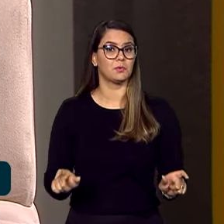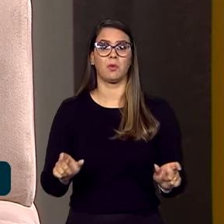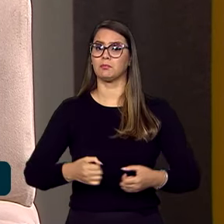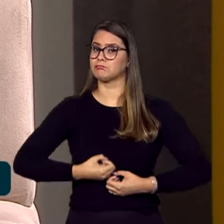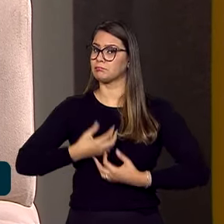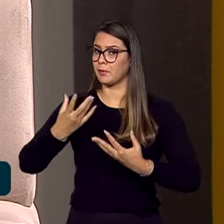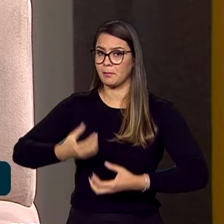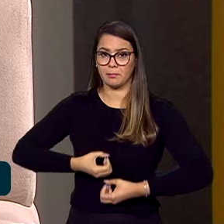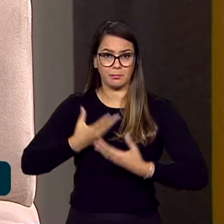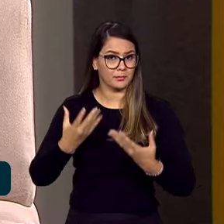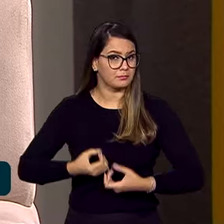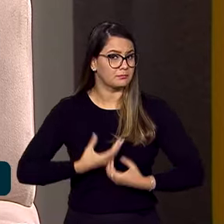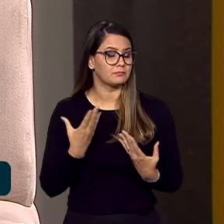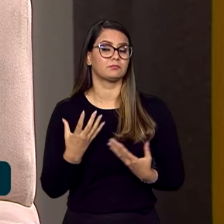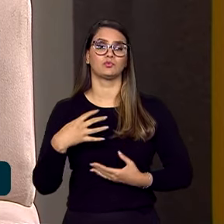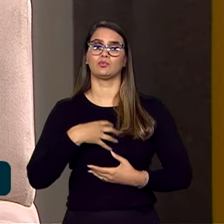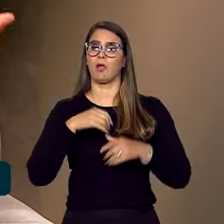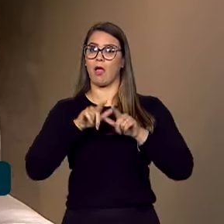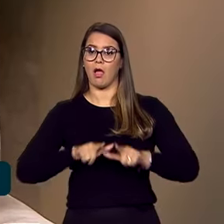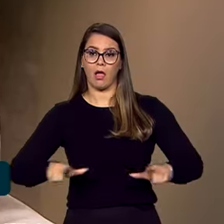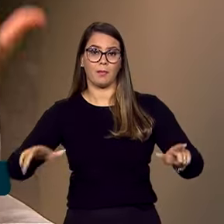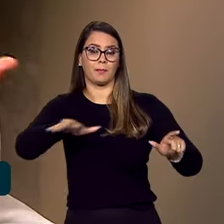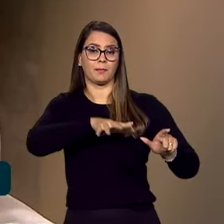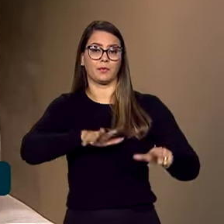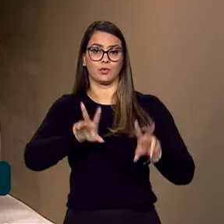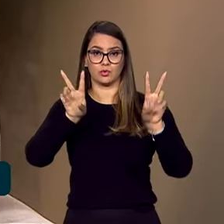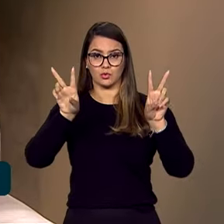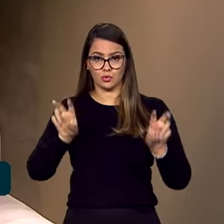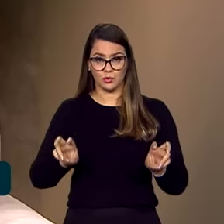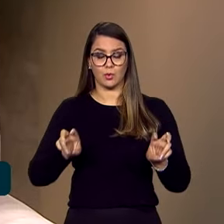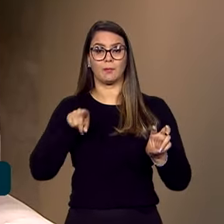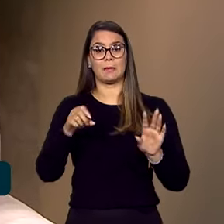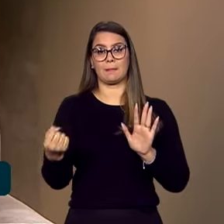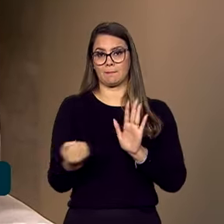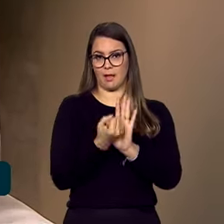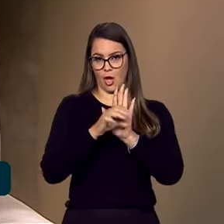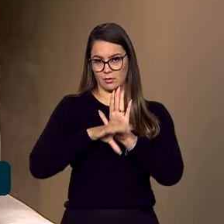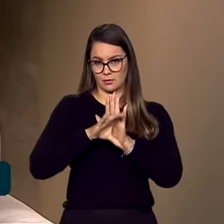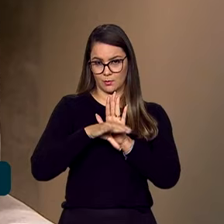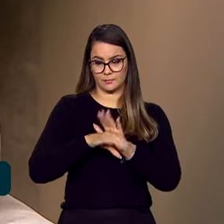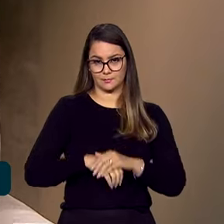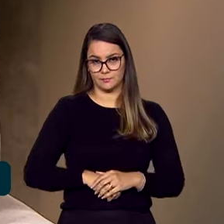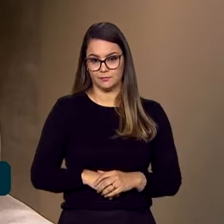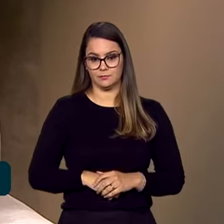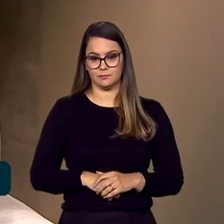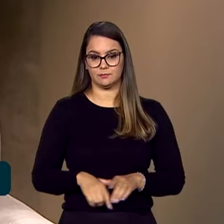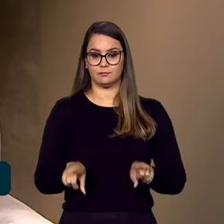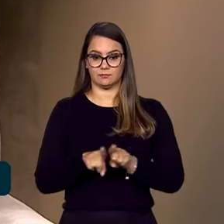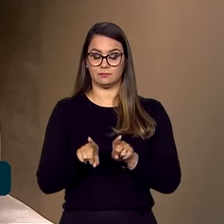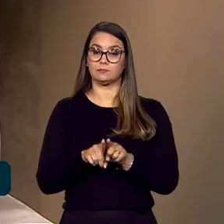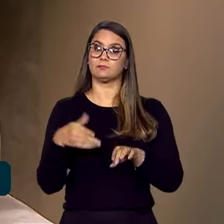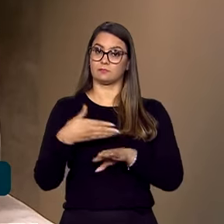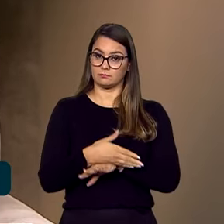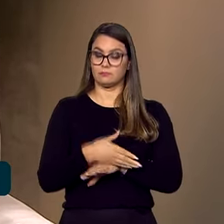manifestem de forma mais ampla possível sobre esse marco conceitual. E também, como parte dessa